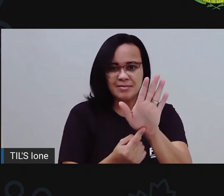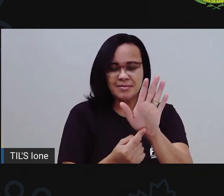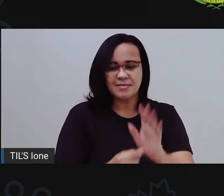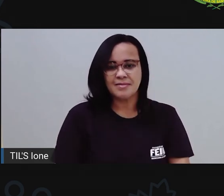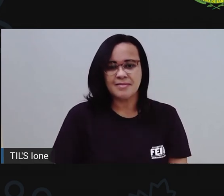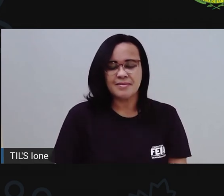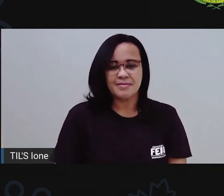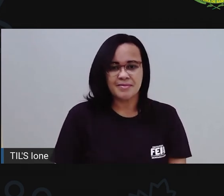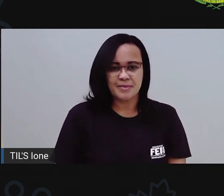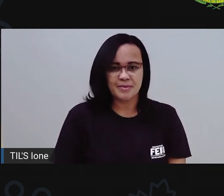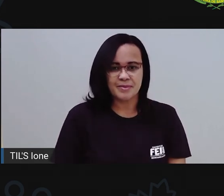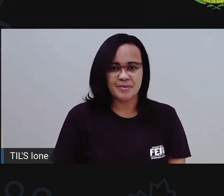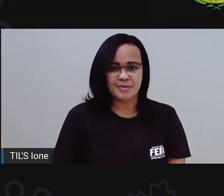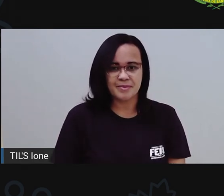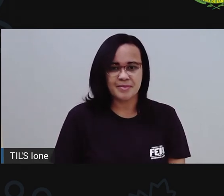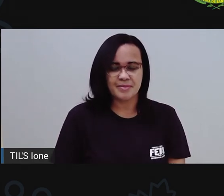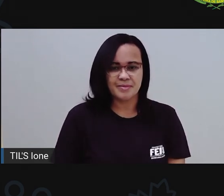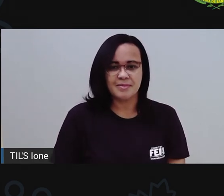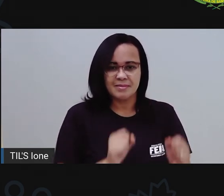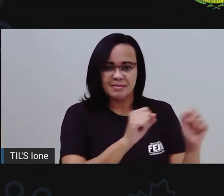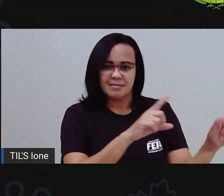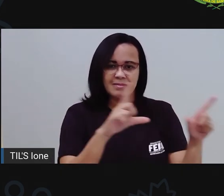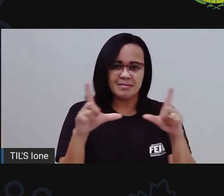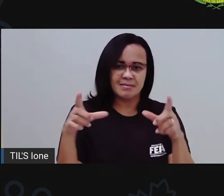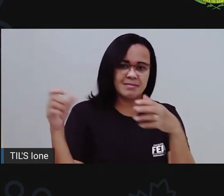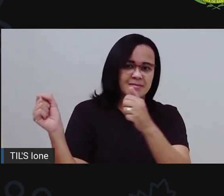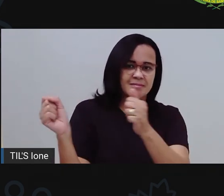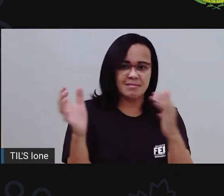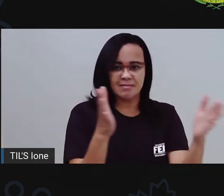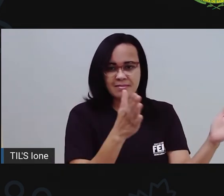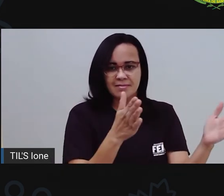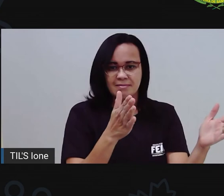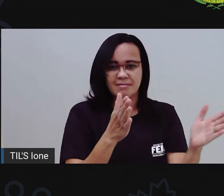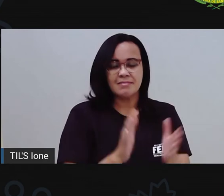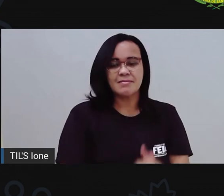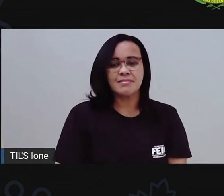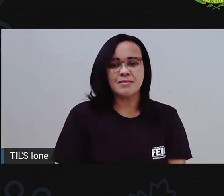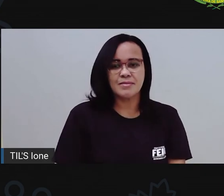Compartilhar nossa próxima tela. Próxima e última tela.